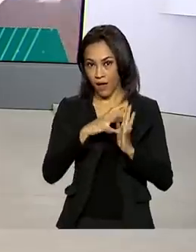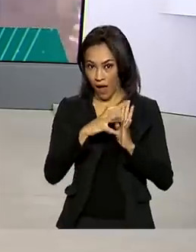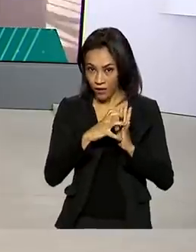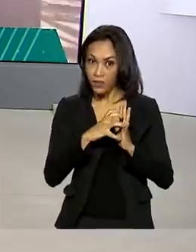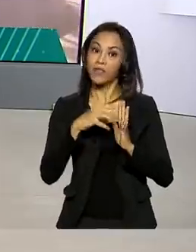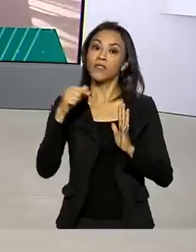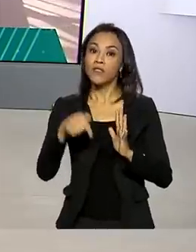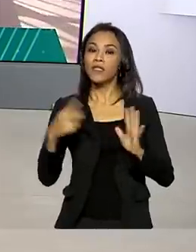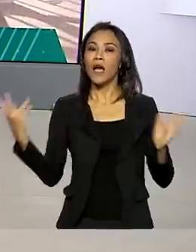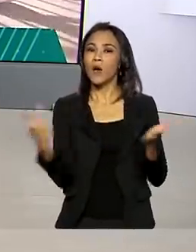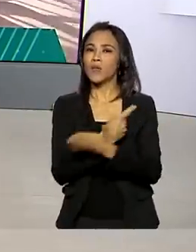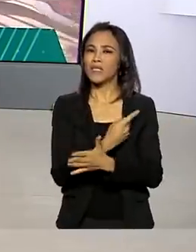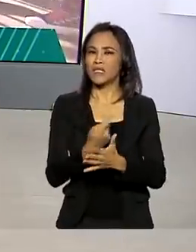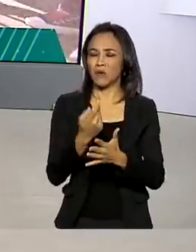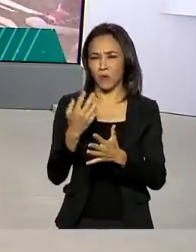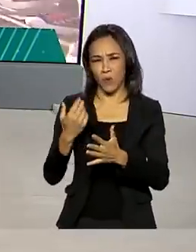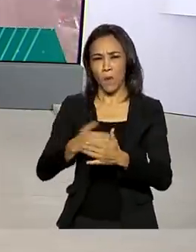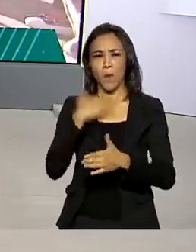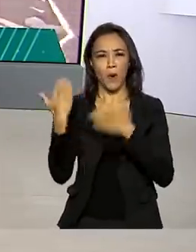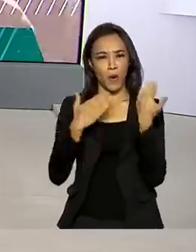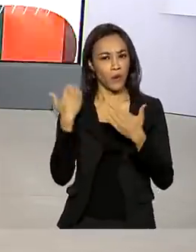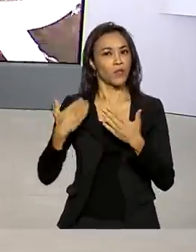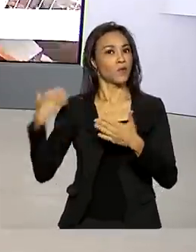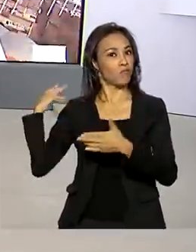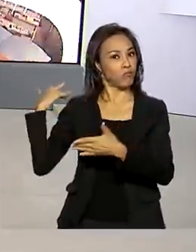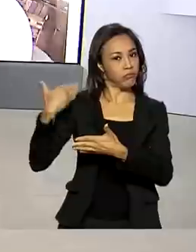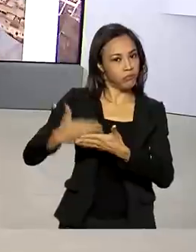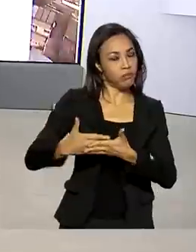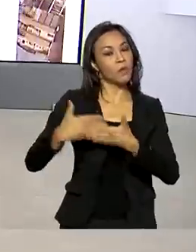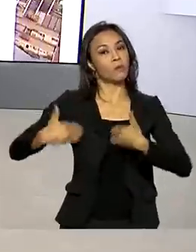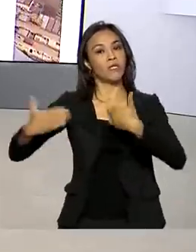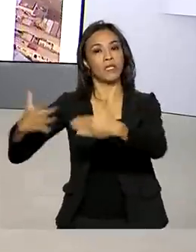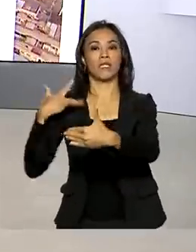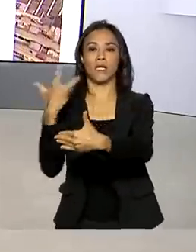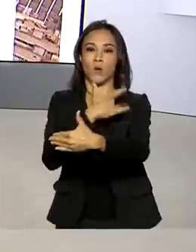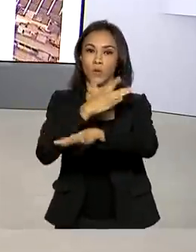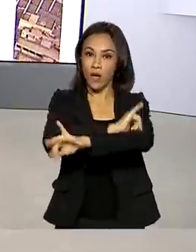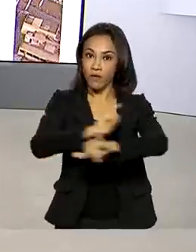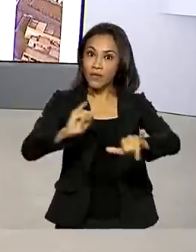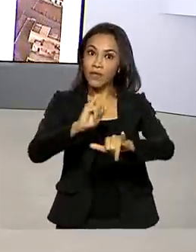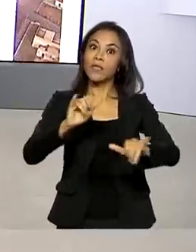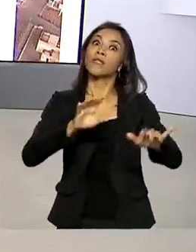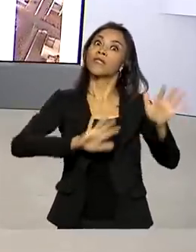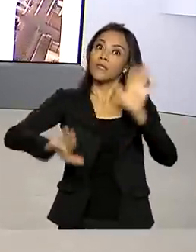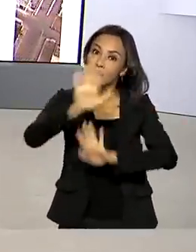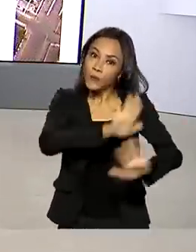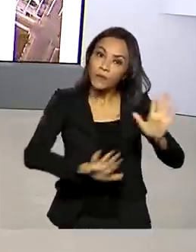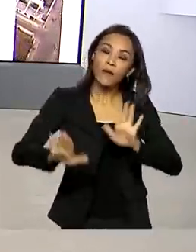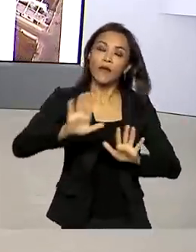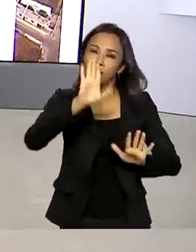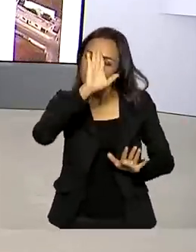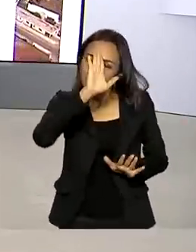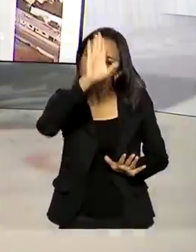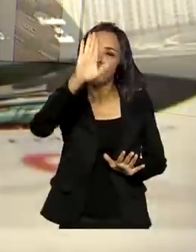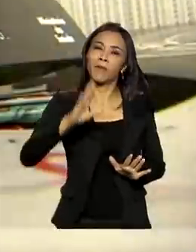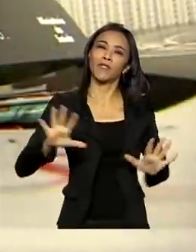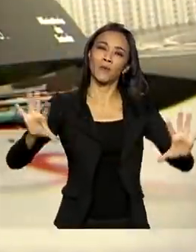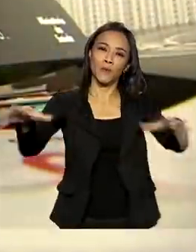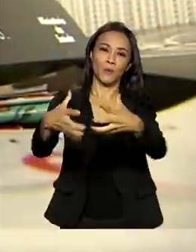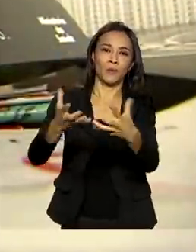no Brasil nos últimos anos, o Ministério da Saúde reforça a importância da prevenção, principalmente entre os jovens.